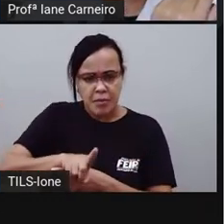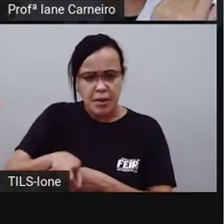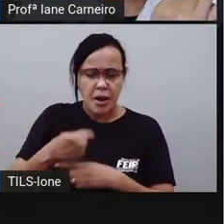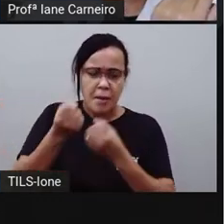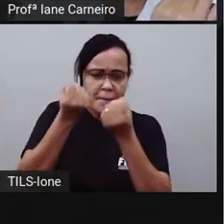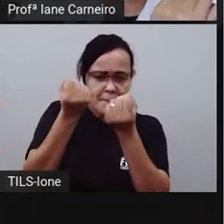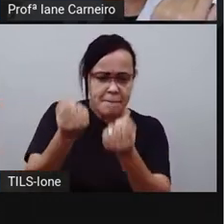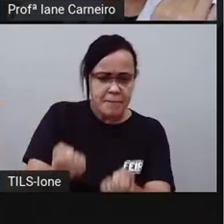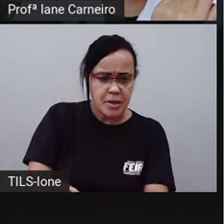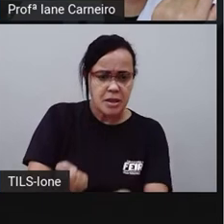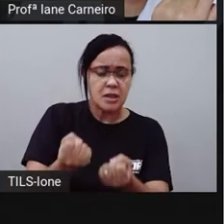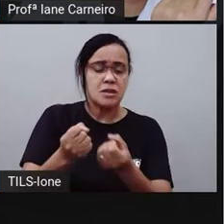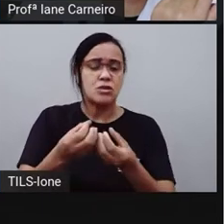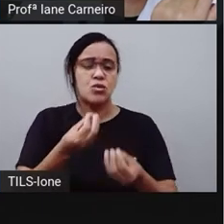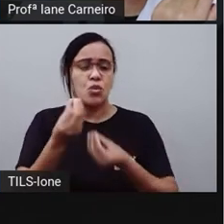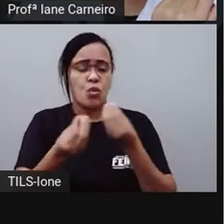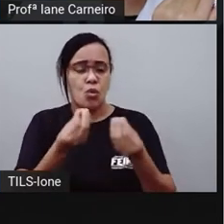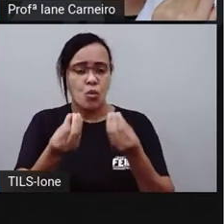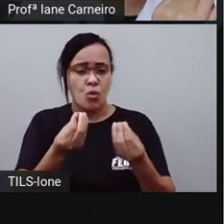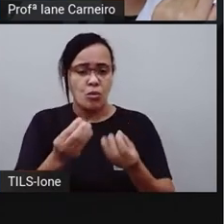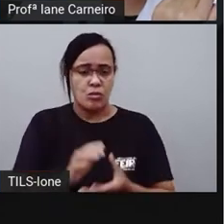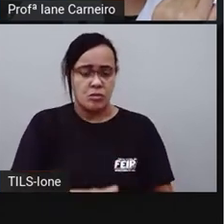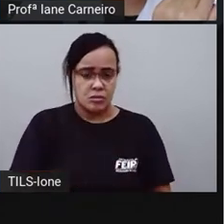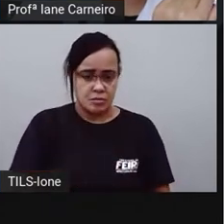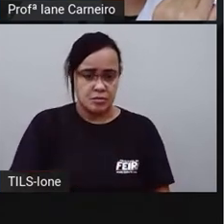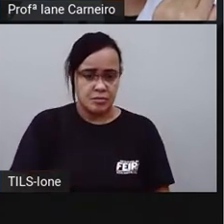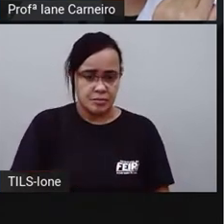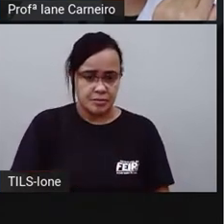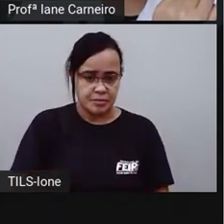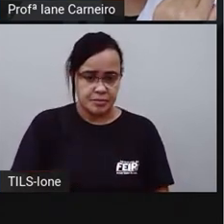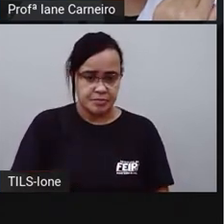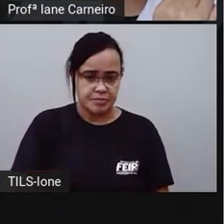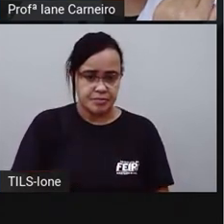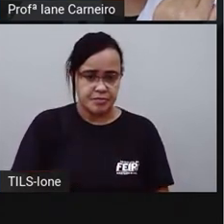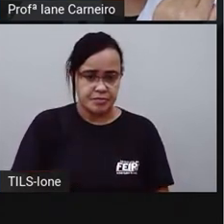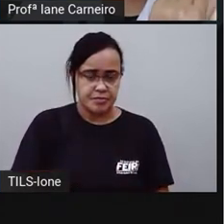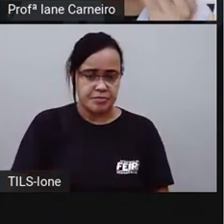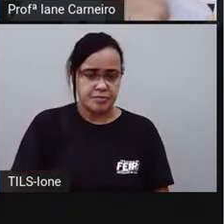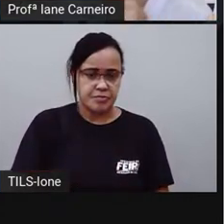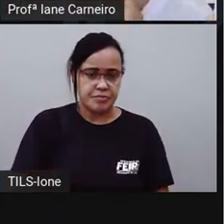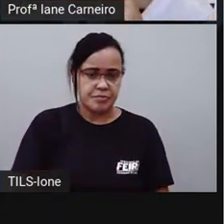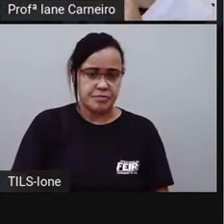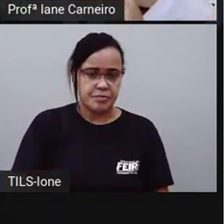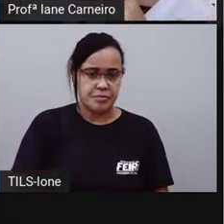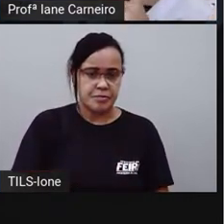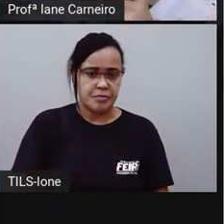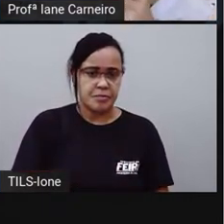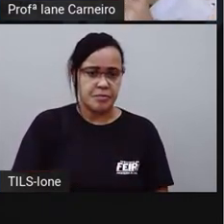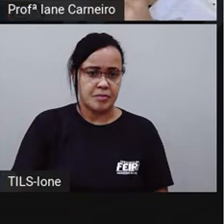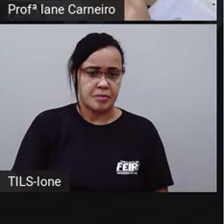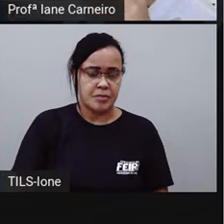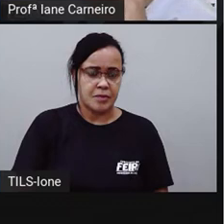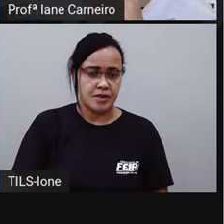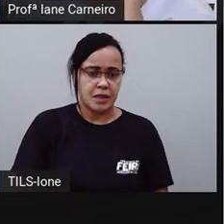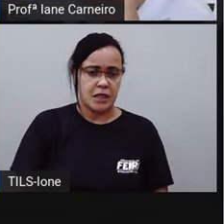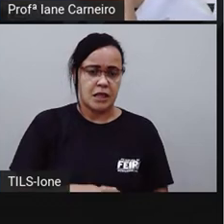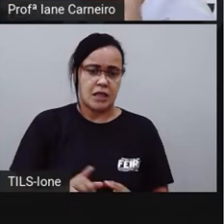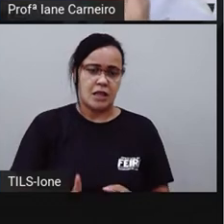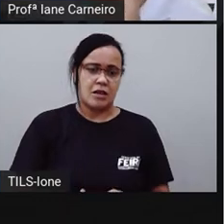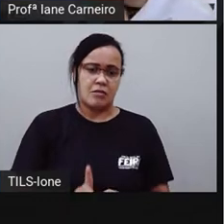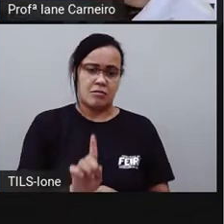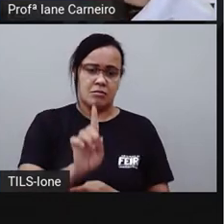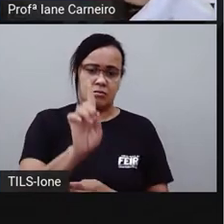Dezenove quilos, vamos supor. E nessa parte daqui, ó, que é uma... Fica em pé, assim, é como se fosse